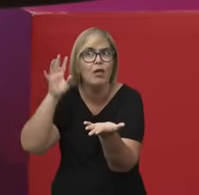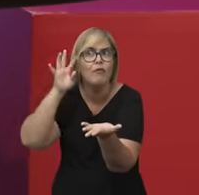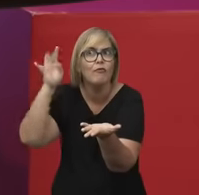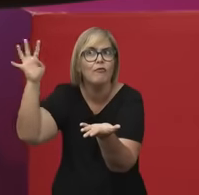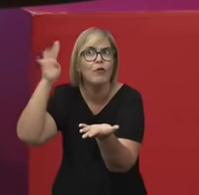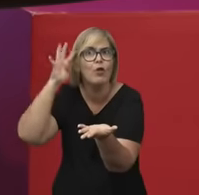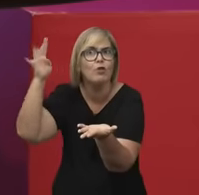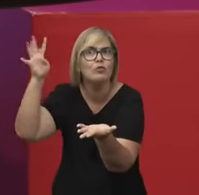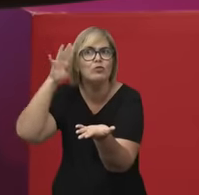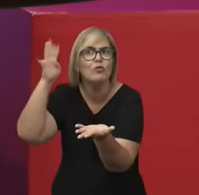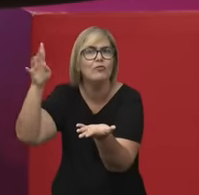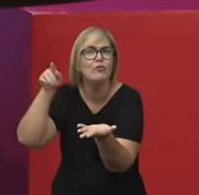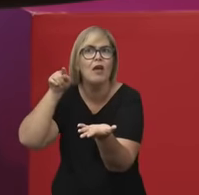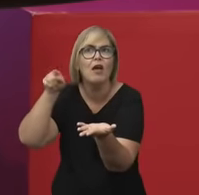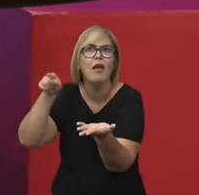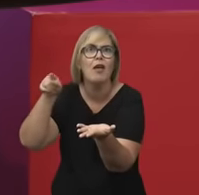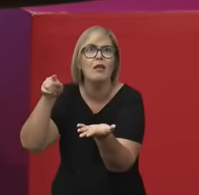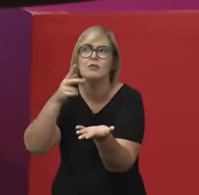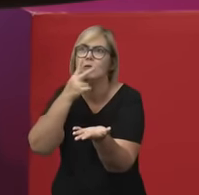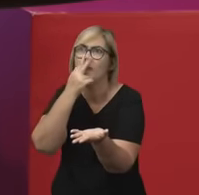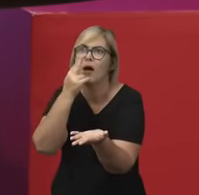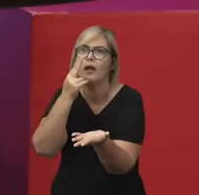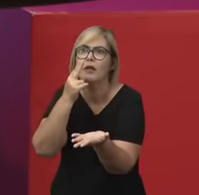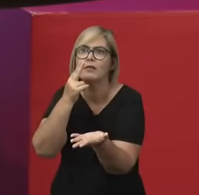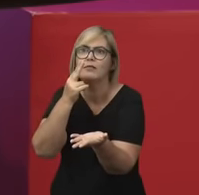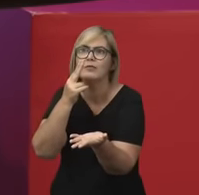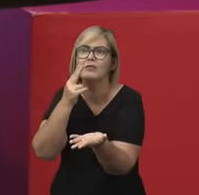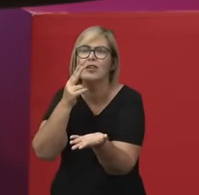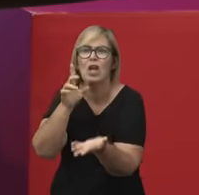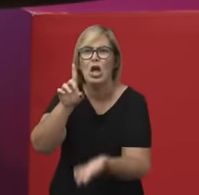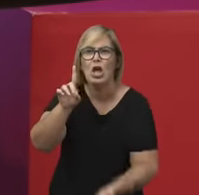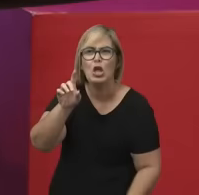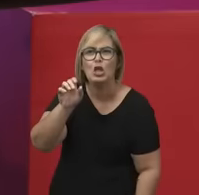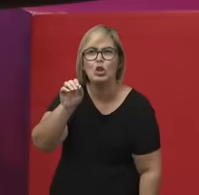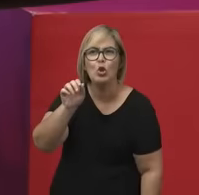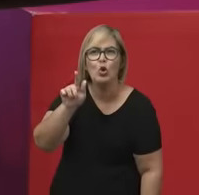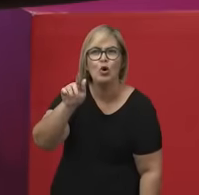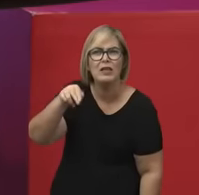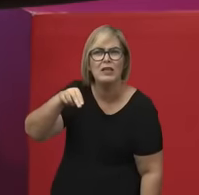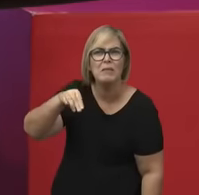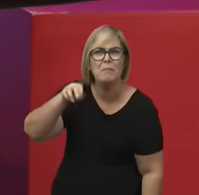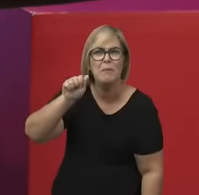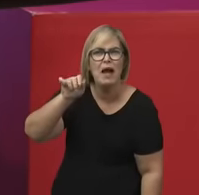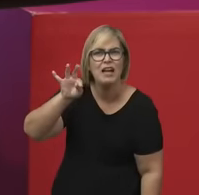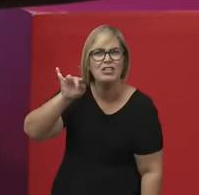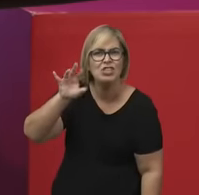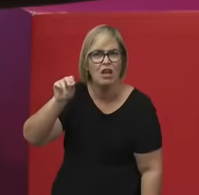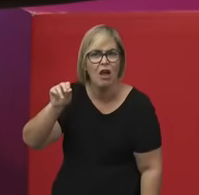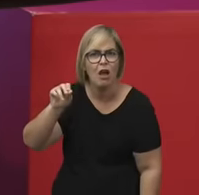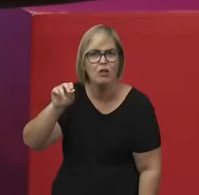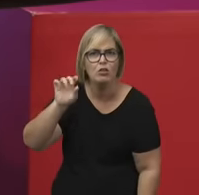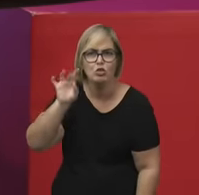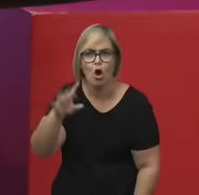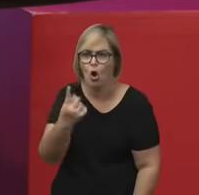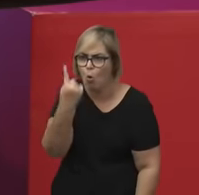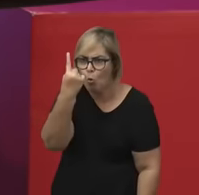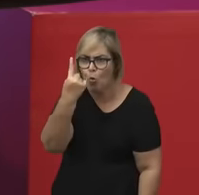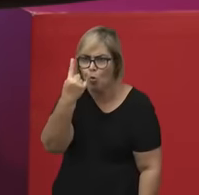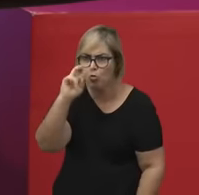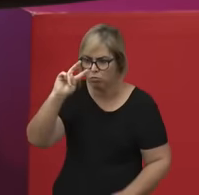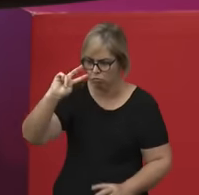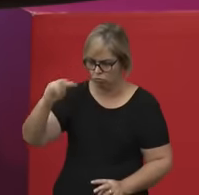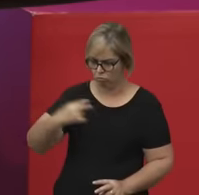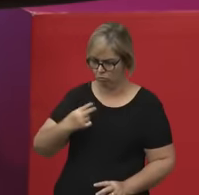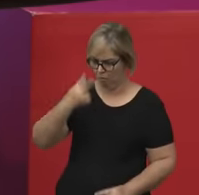um dos princípios da filosofia, ela não ser dogmática. Pensamento, voltando sobre si mesmo, criticamente, não pode ser